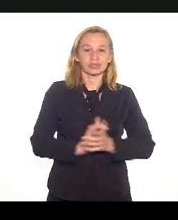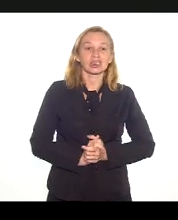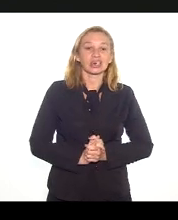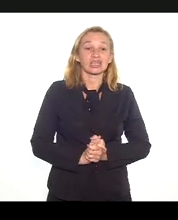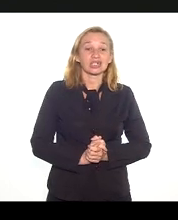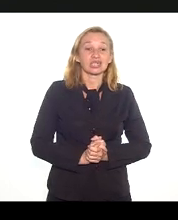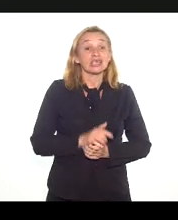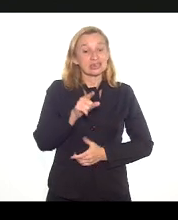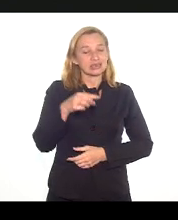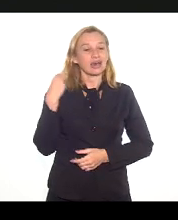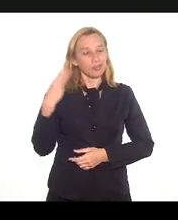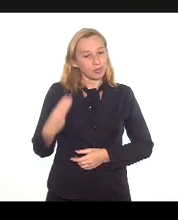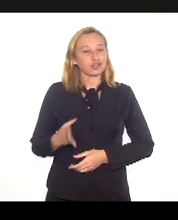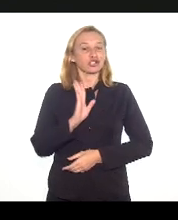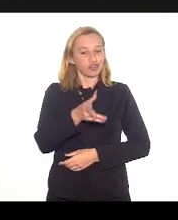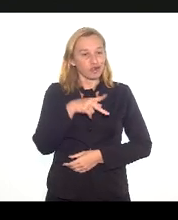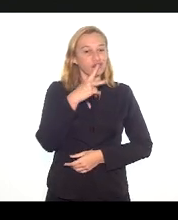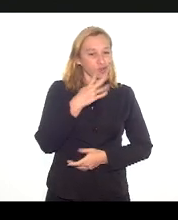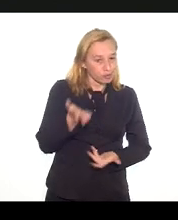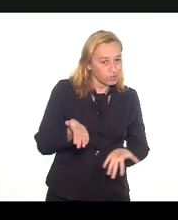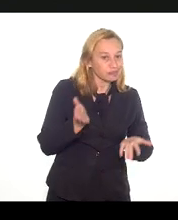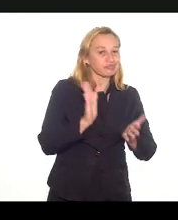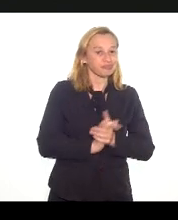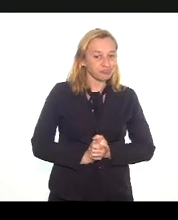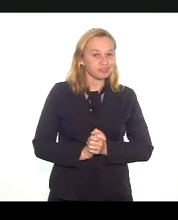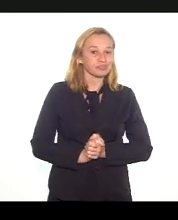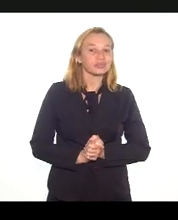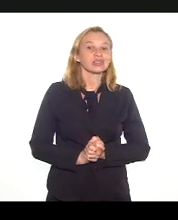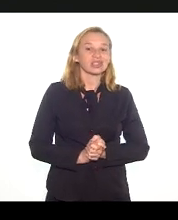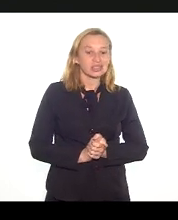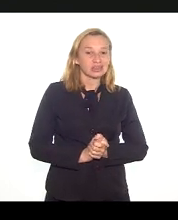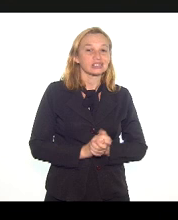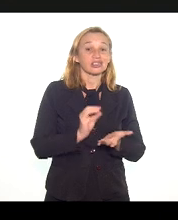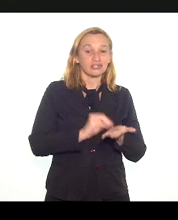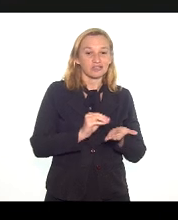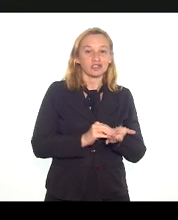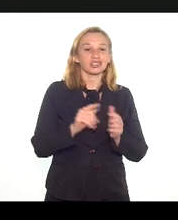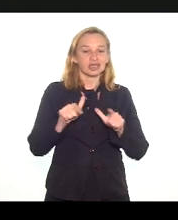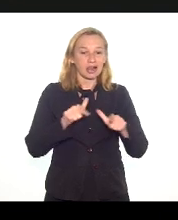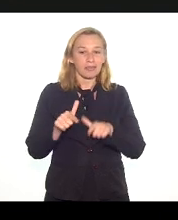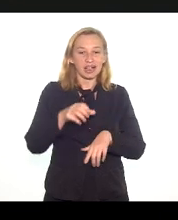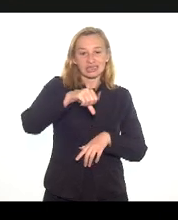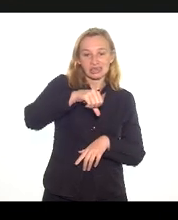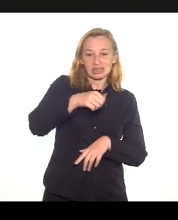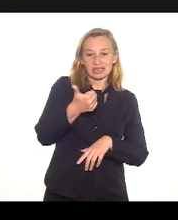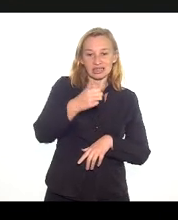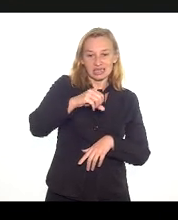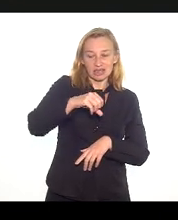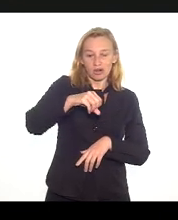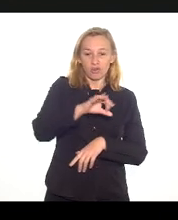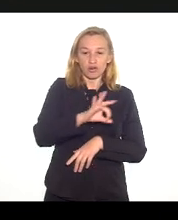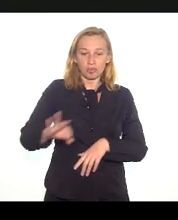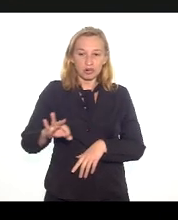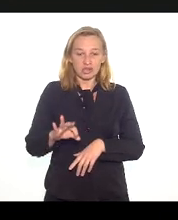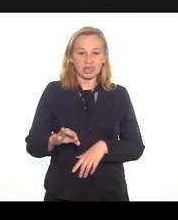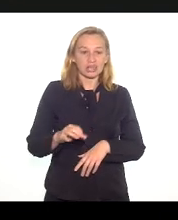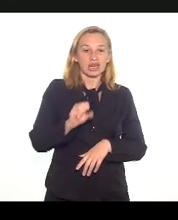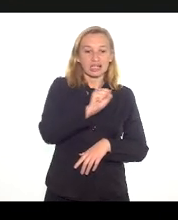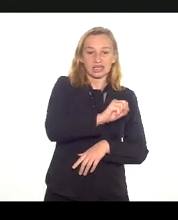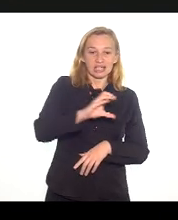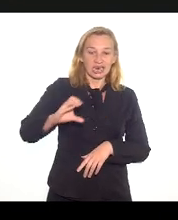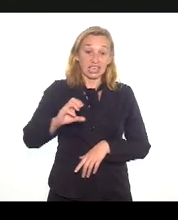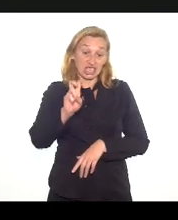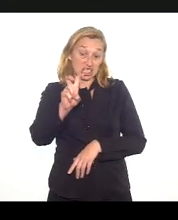Isso a Mônica já tinha dito, a gente tem uma taxa de emprego de quase 19%, Santa Catarina só 5%, então,